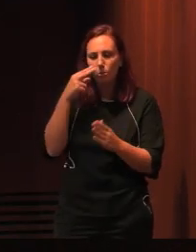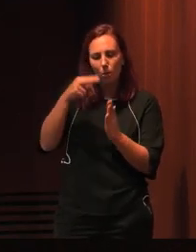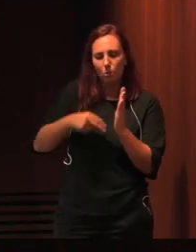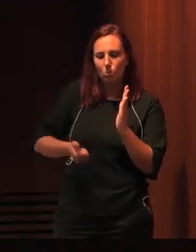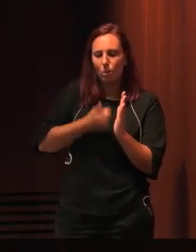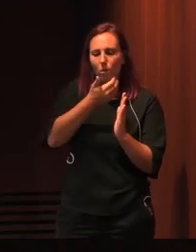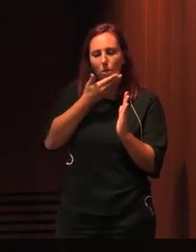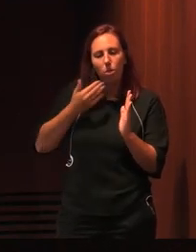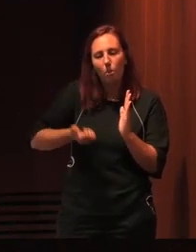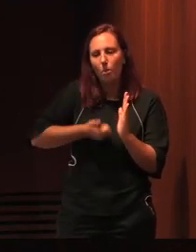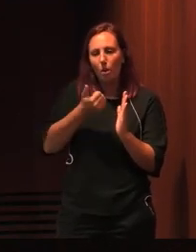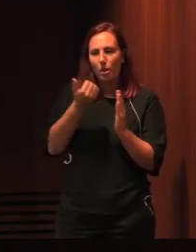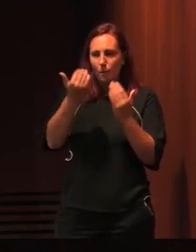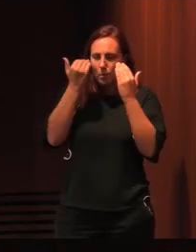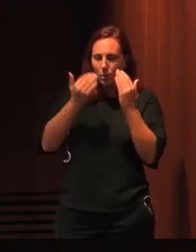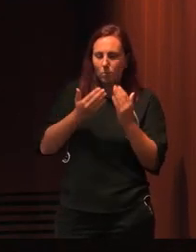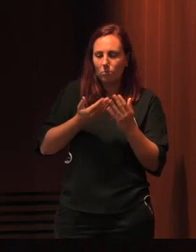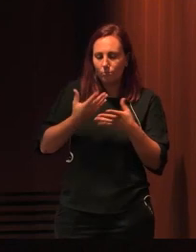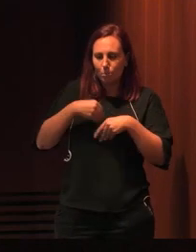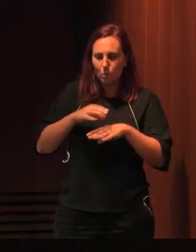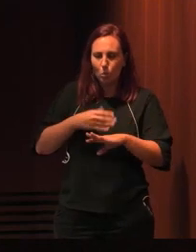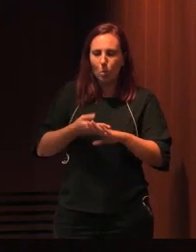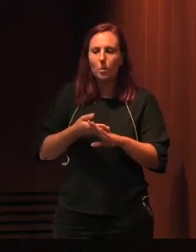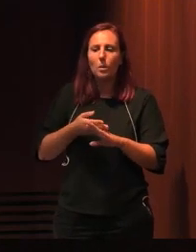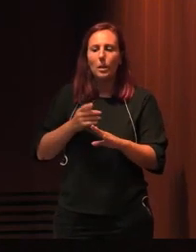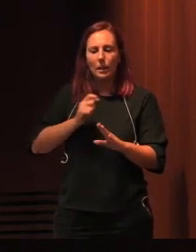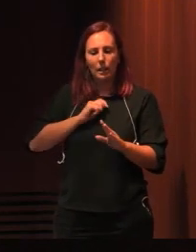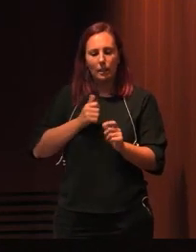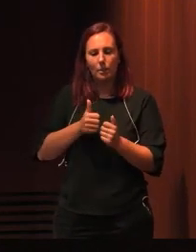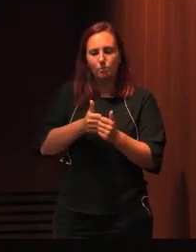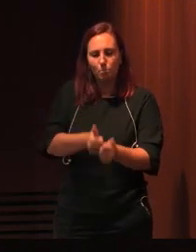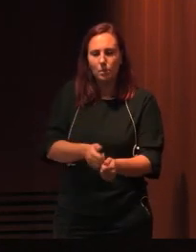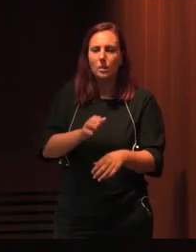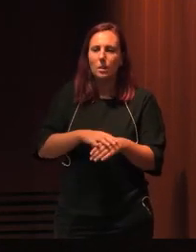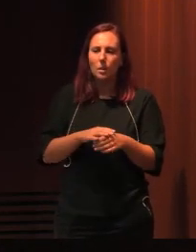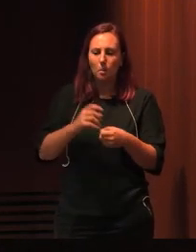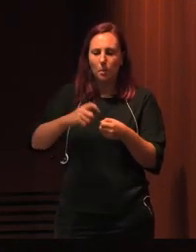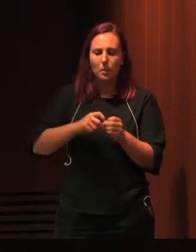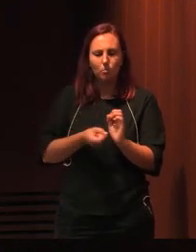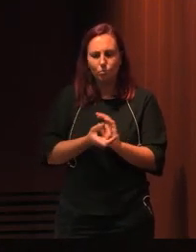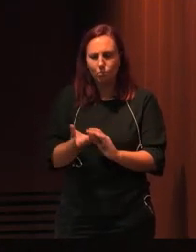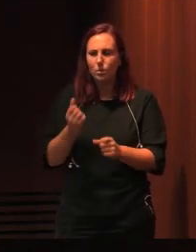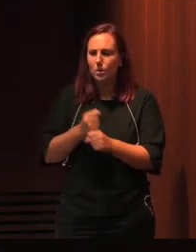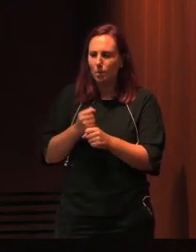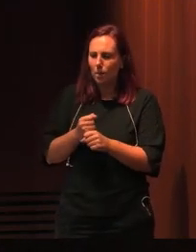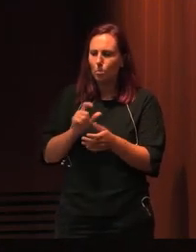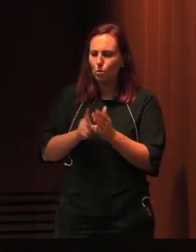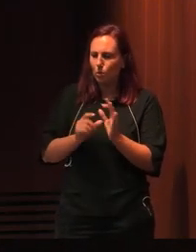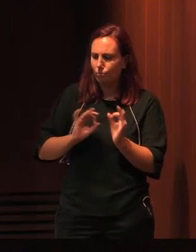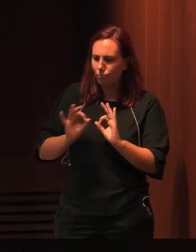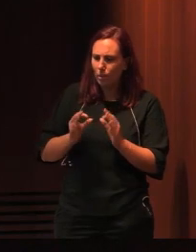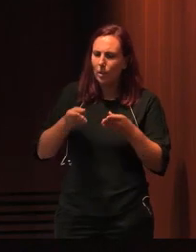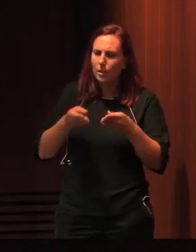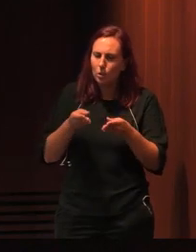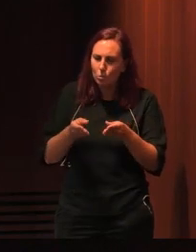e seguindo princípios éticos. Não esqueço os múltiplos parceiros que, quando os colaboram, co-desenham projetos e